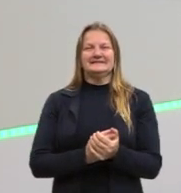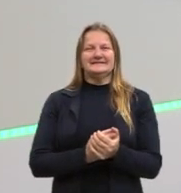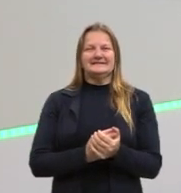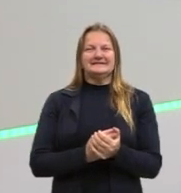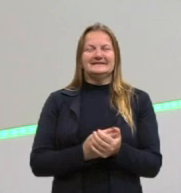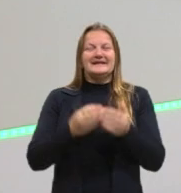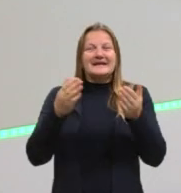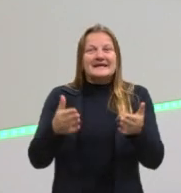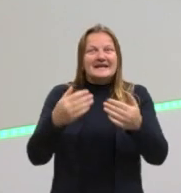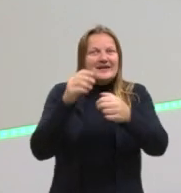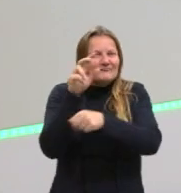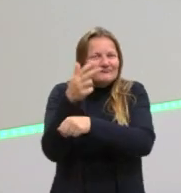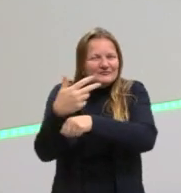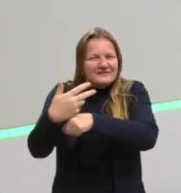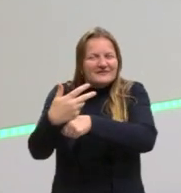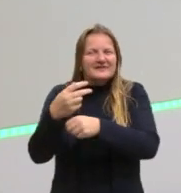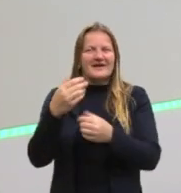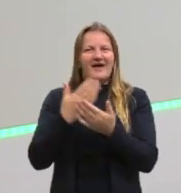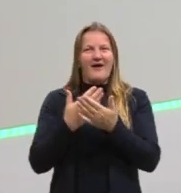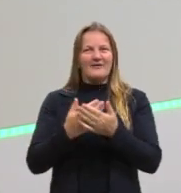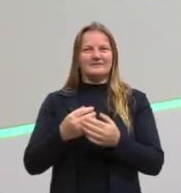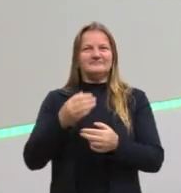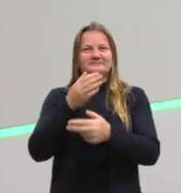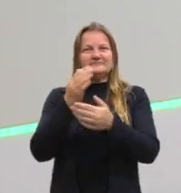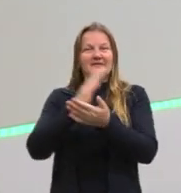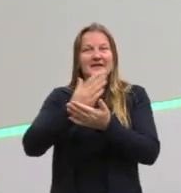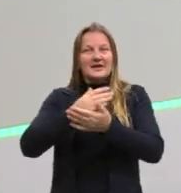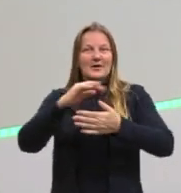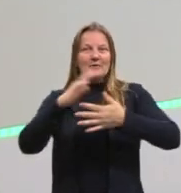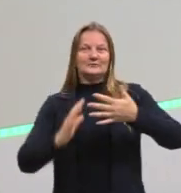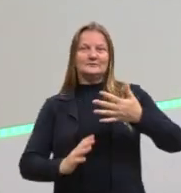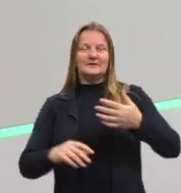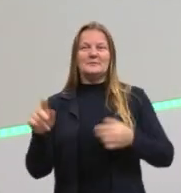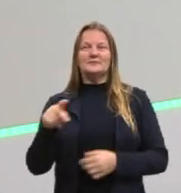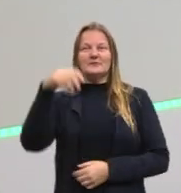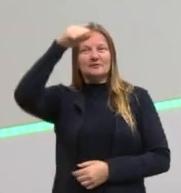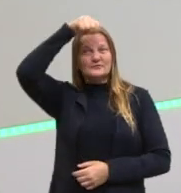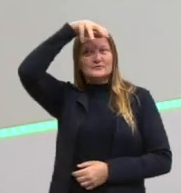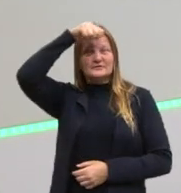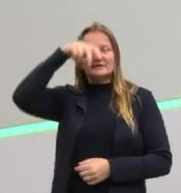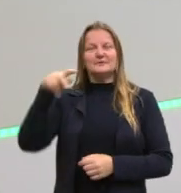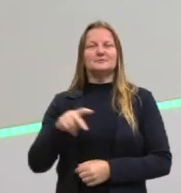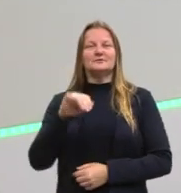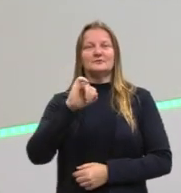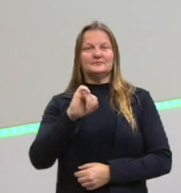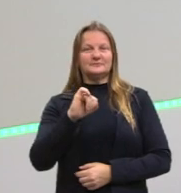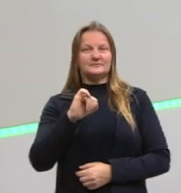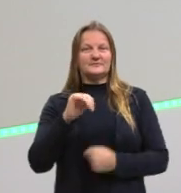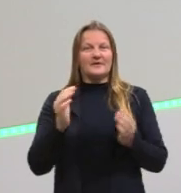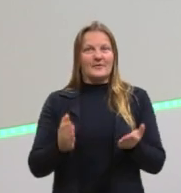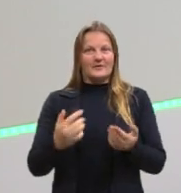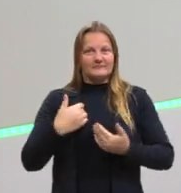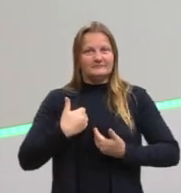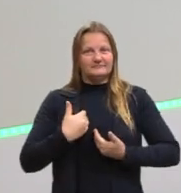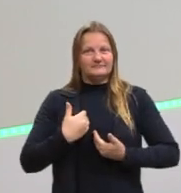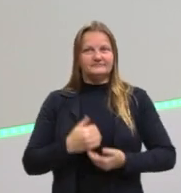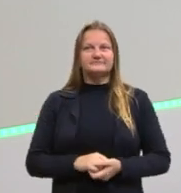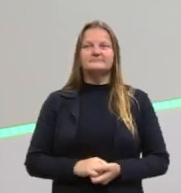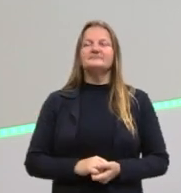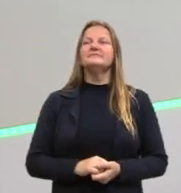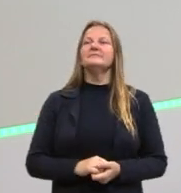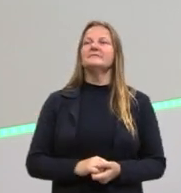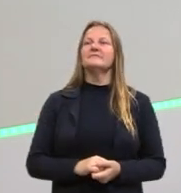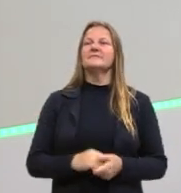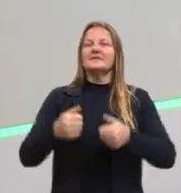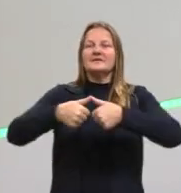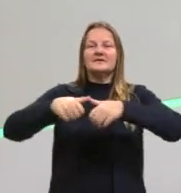também, as nossas intérpretes colegas, a professora Suzana e a professora Lucy Meia. Aqui no estúdio tem